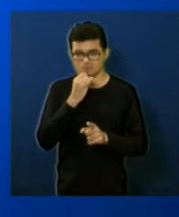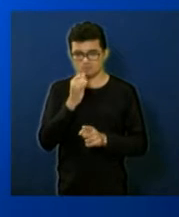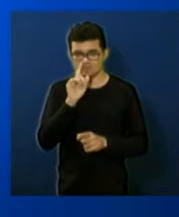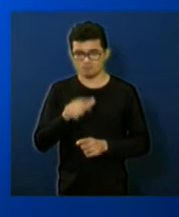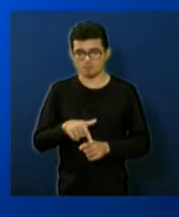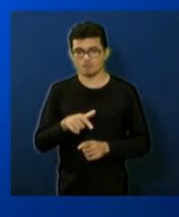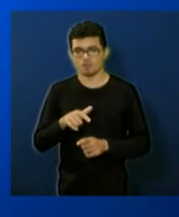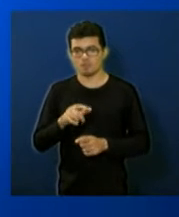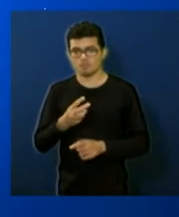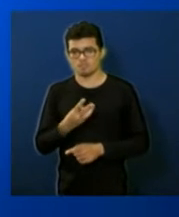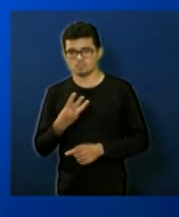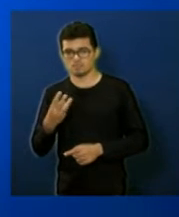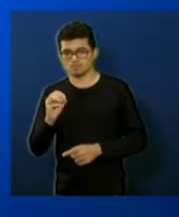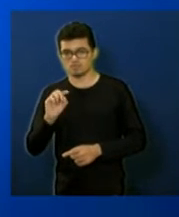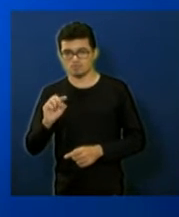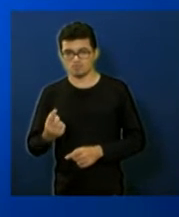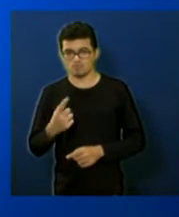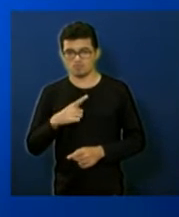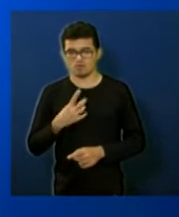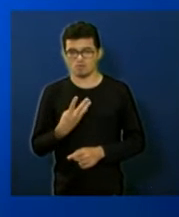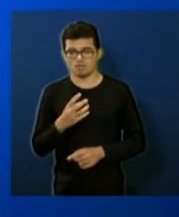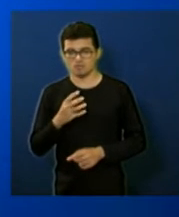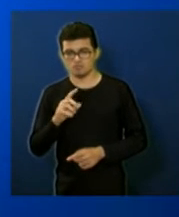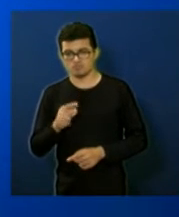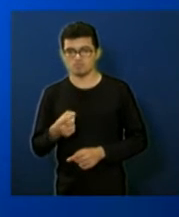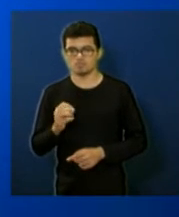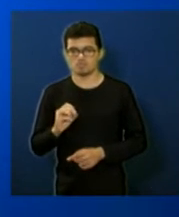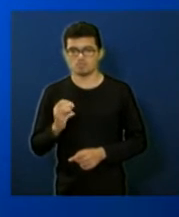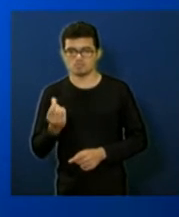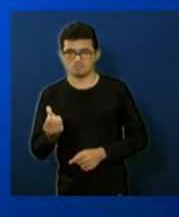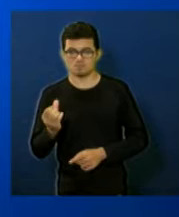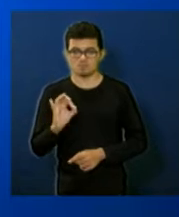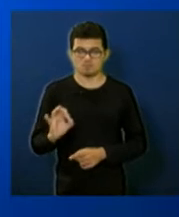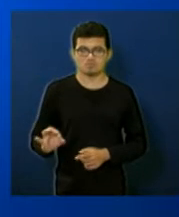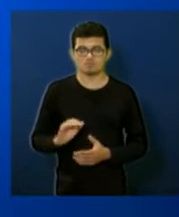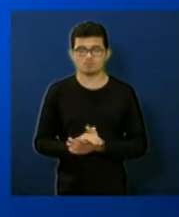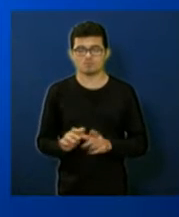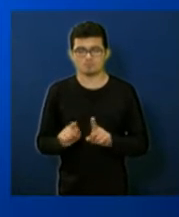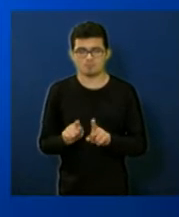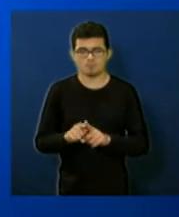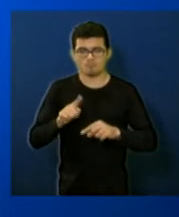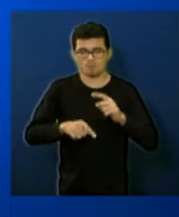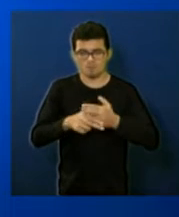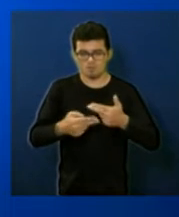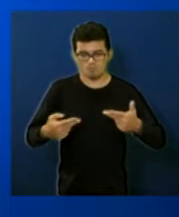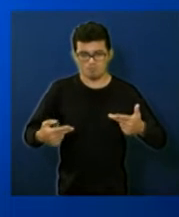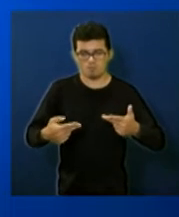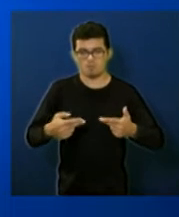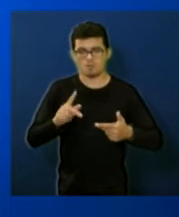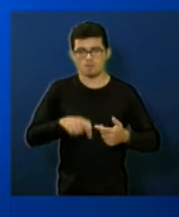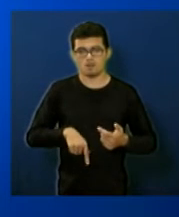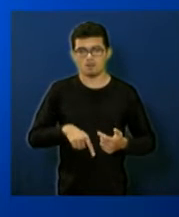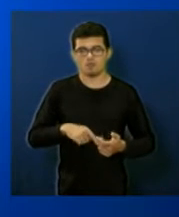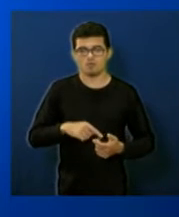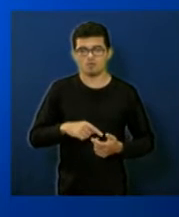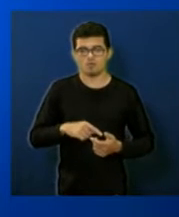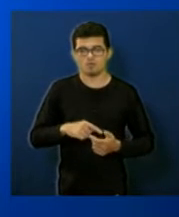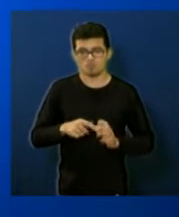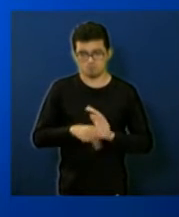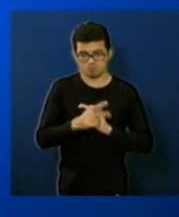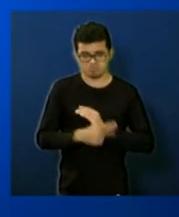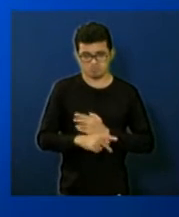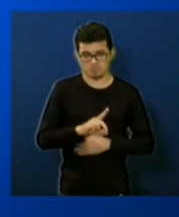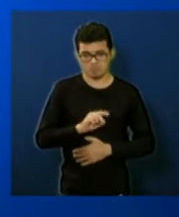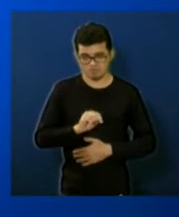mencionei 330.000 representando 4,06% equipamentos e material permanente com recurso próprio